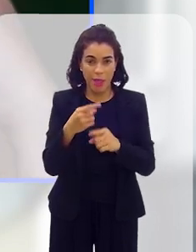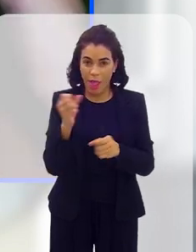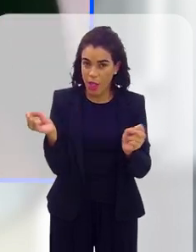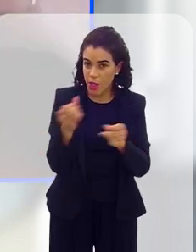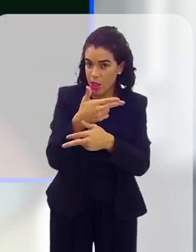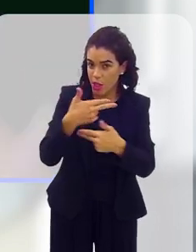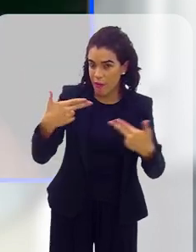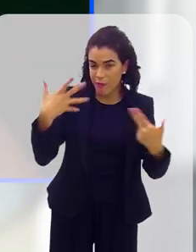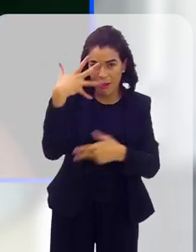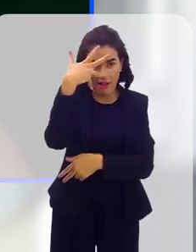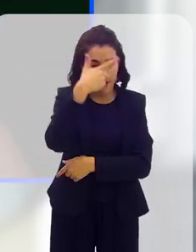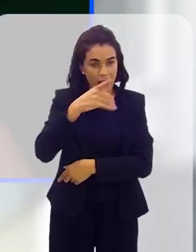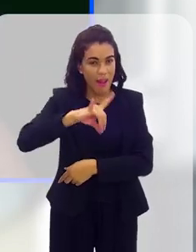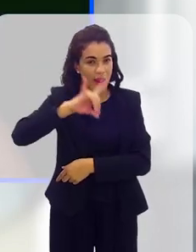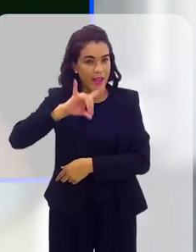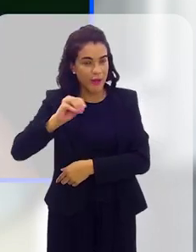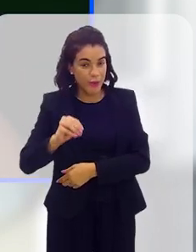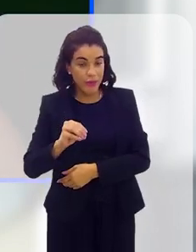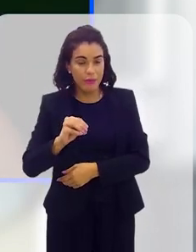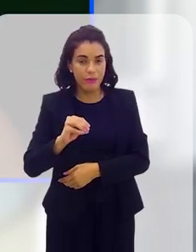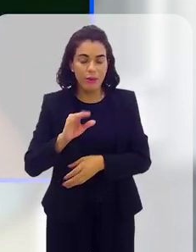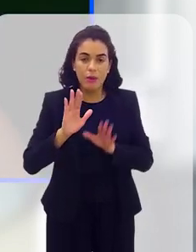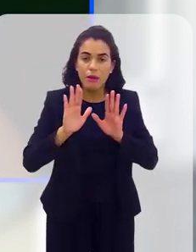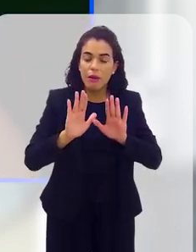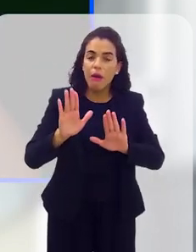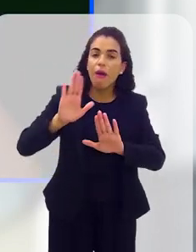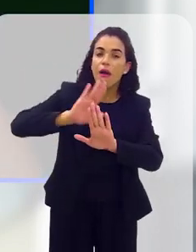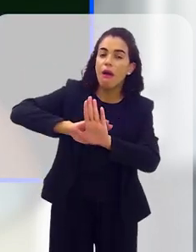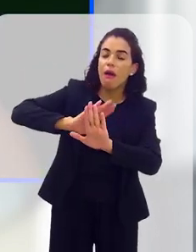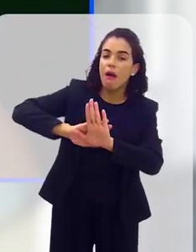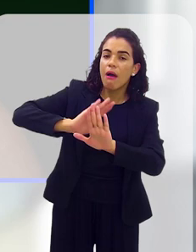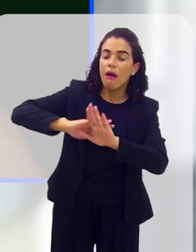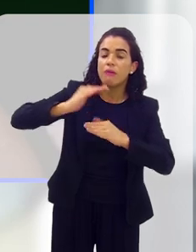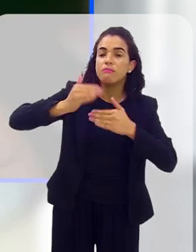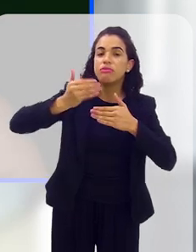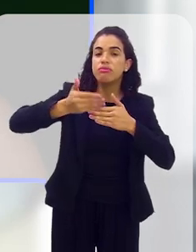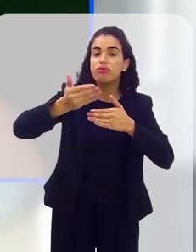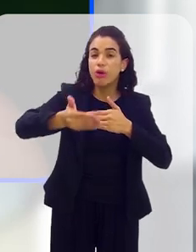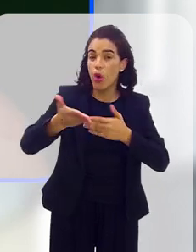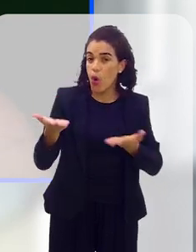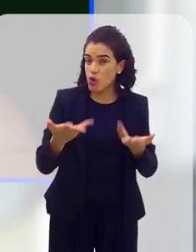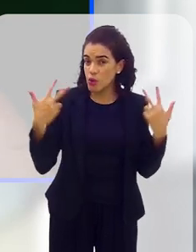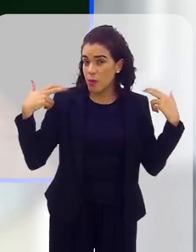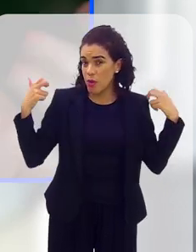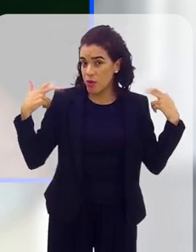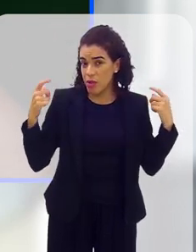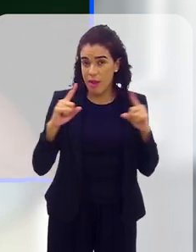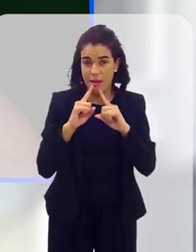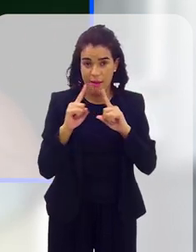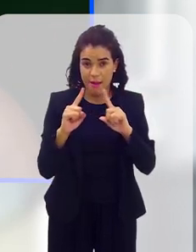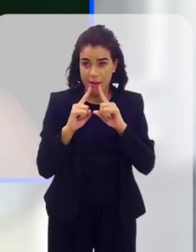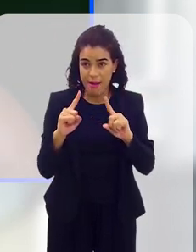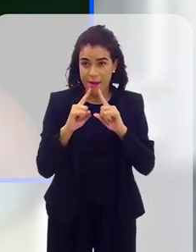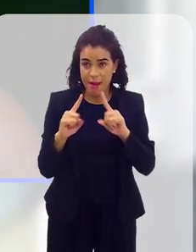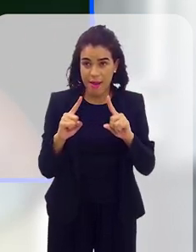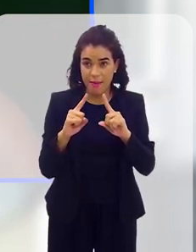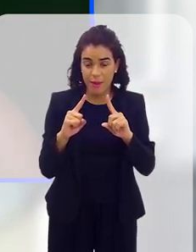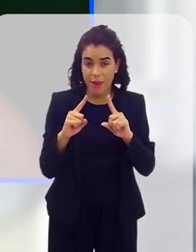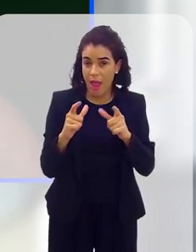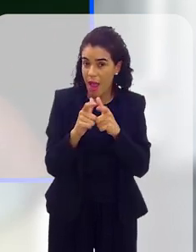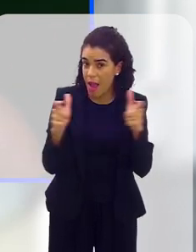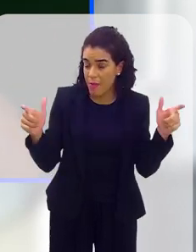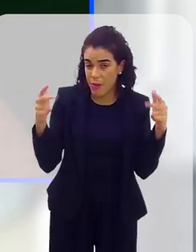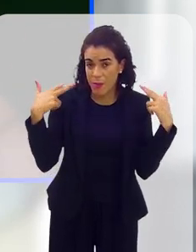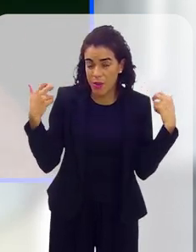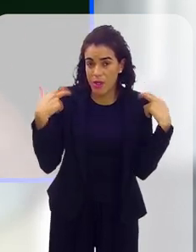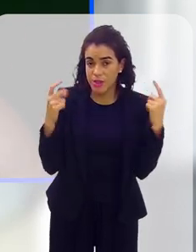crescendo, né, porque a princípio é tudo novidade, é tudo lindo, né, e depois, porque você vê hoje os motoristas reclamando